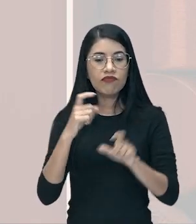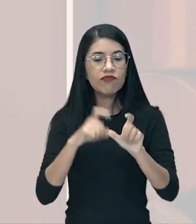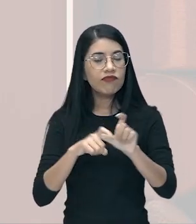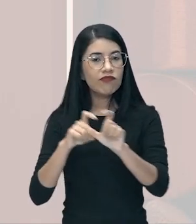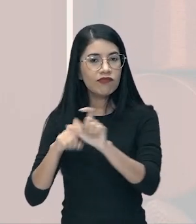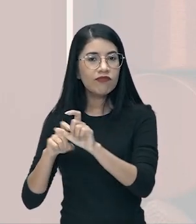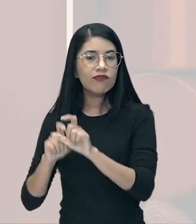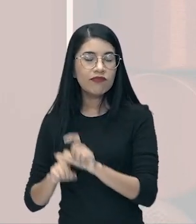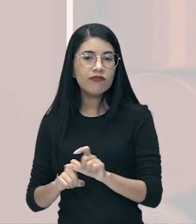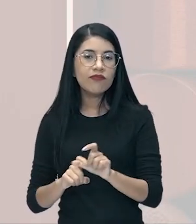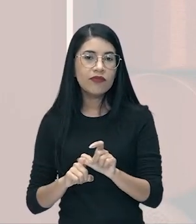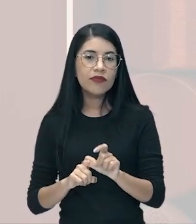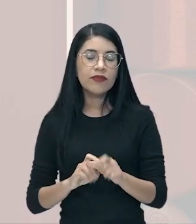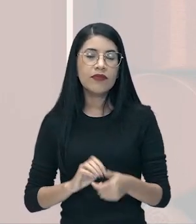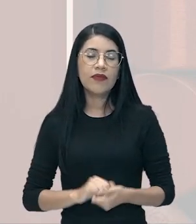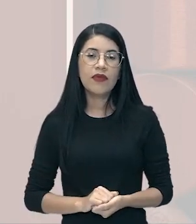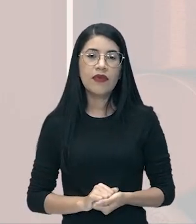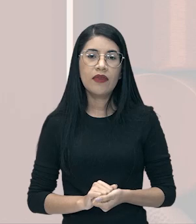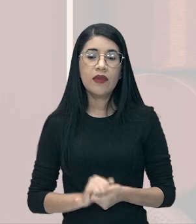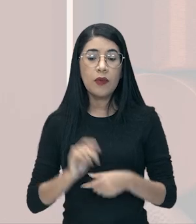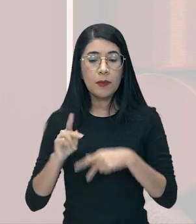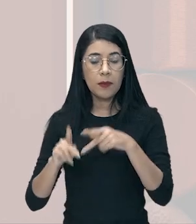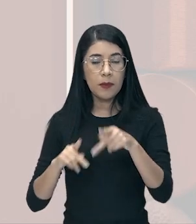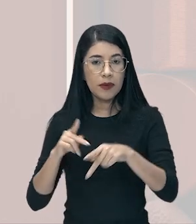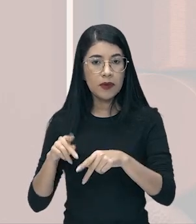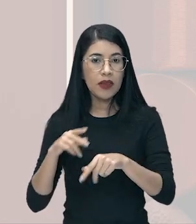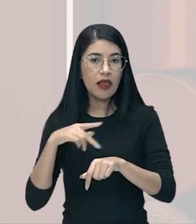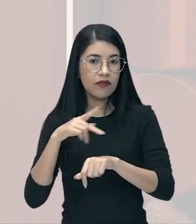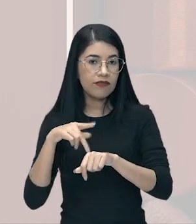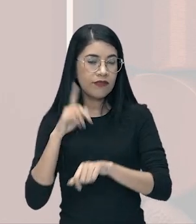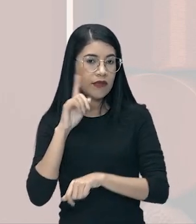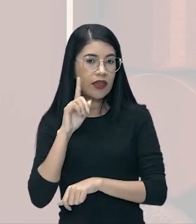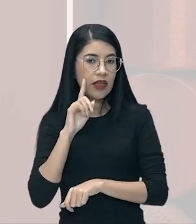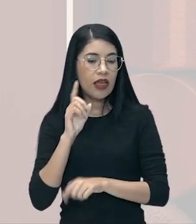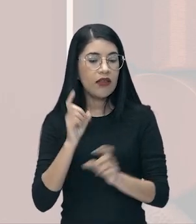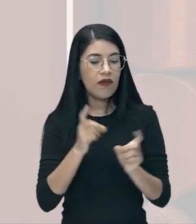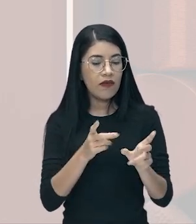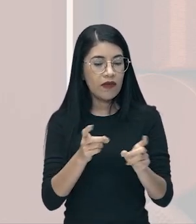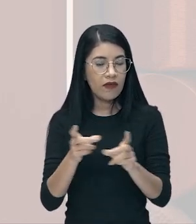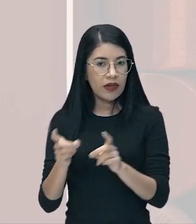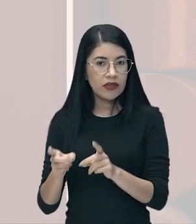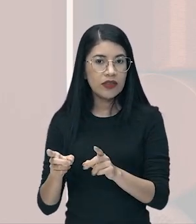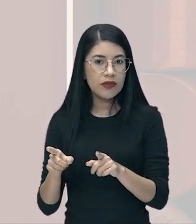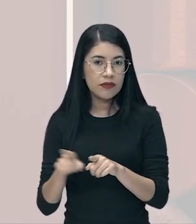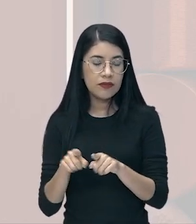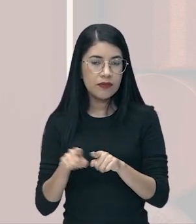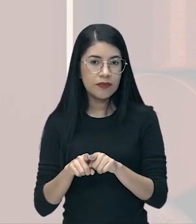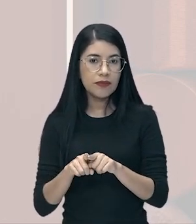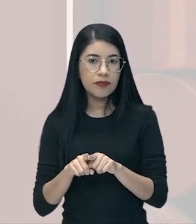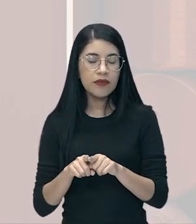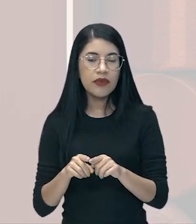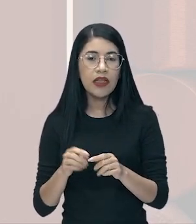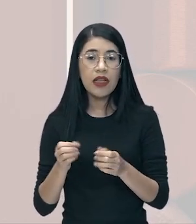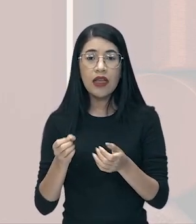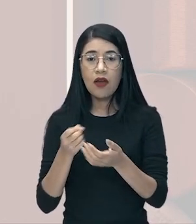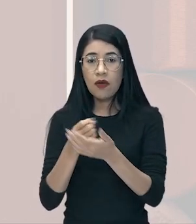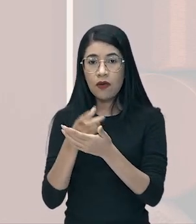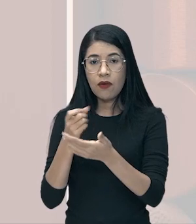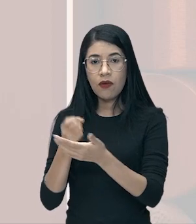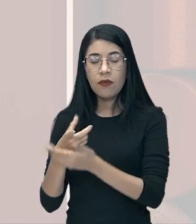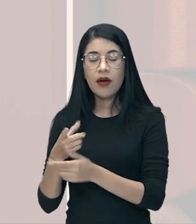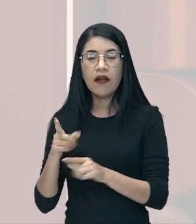os estadunidenses, além de ser um vendedor de produtos industrializados, ele também comprava